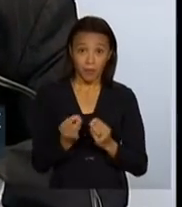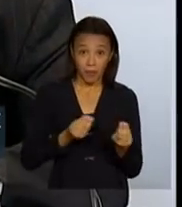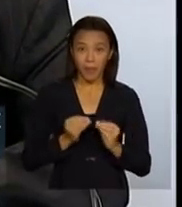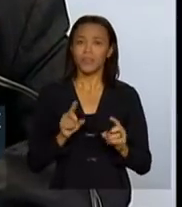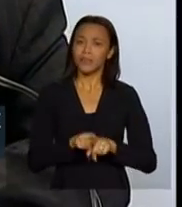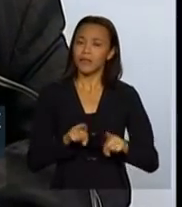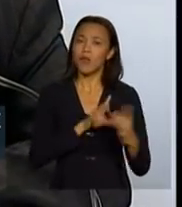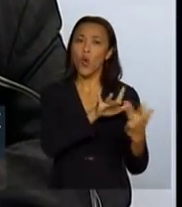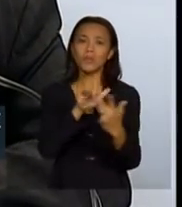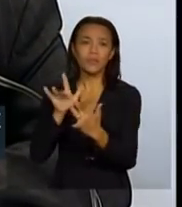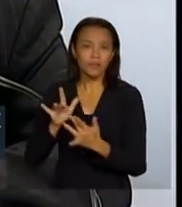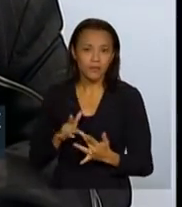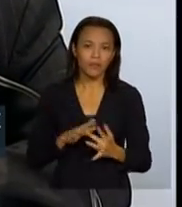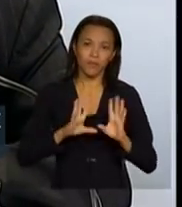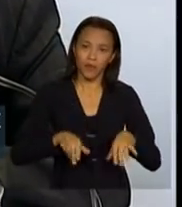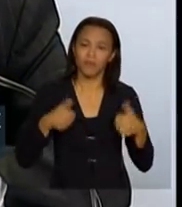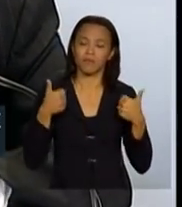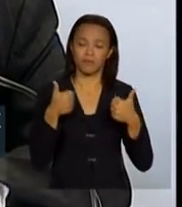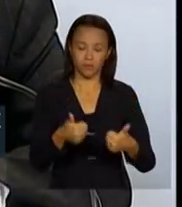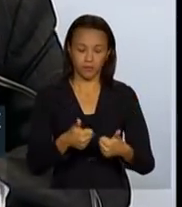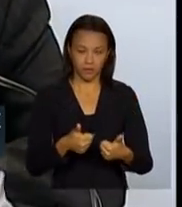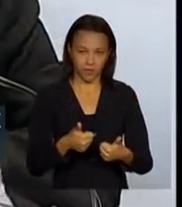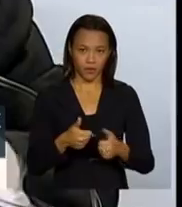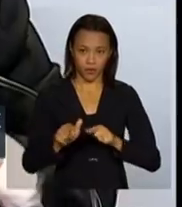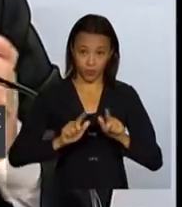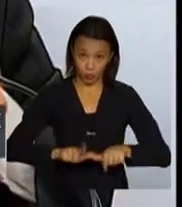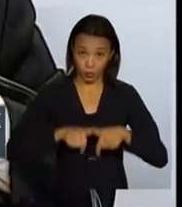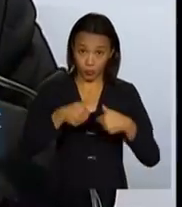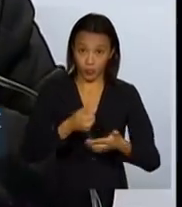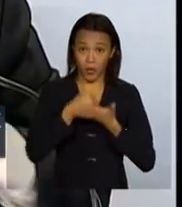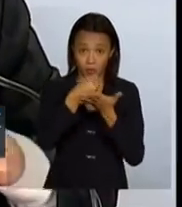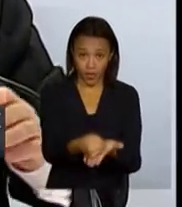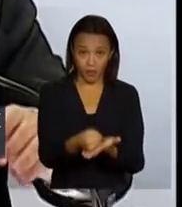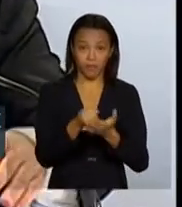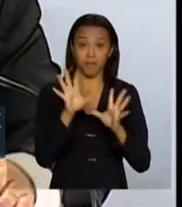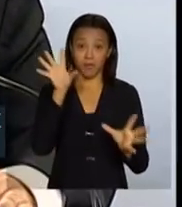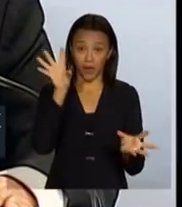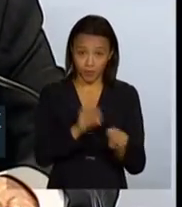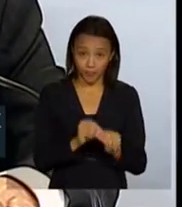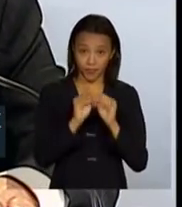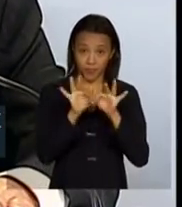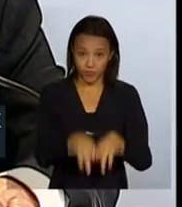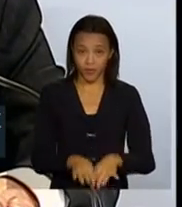articulação de serviços. Então, assim, para concluir,